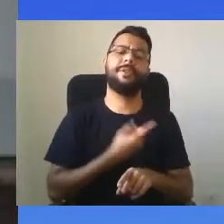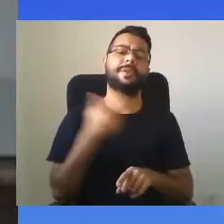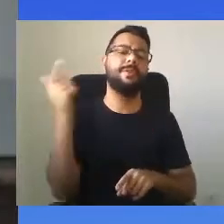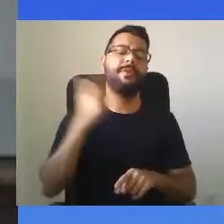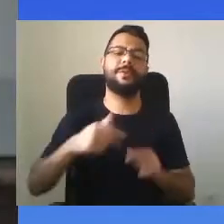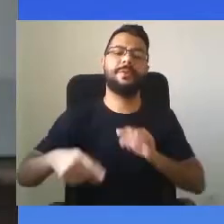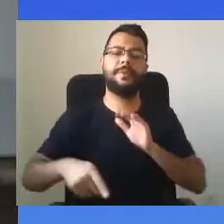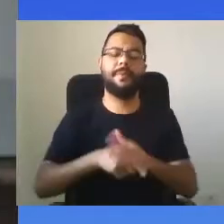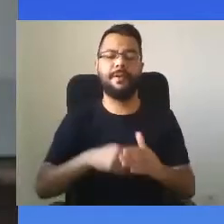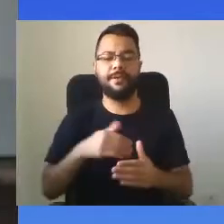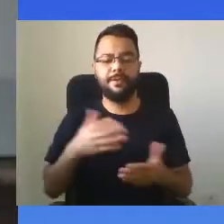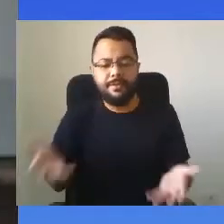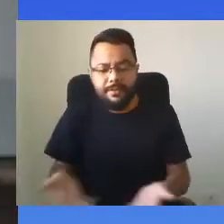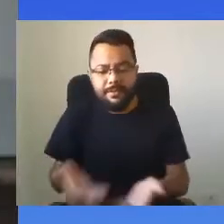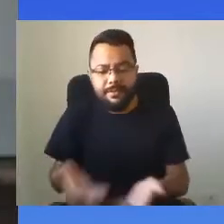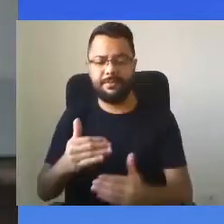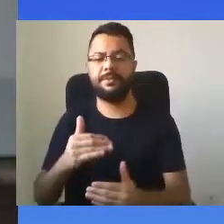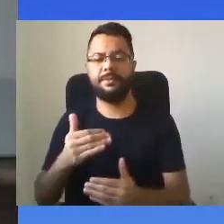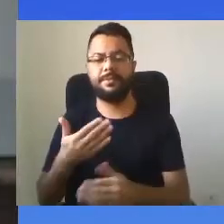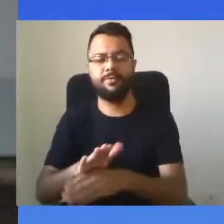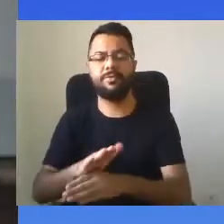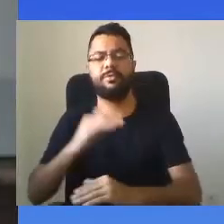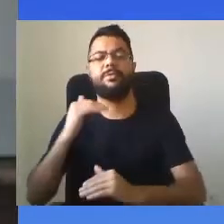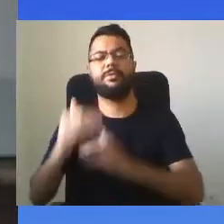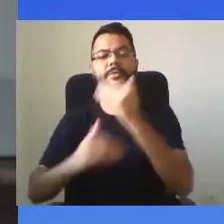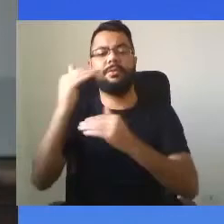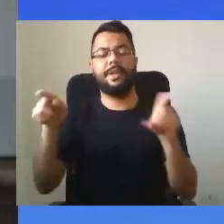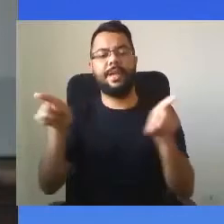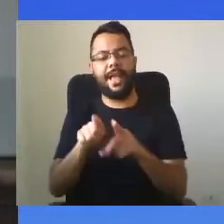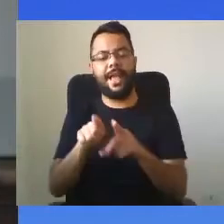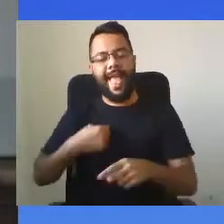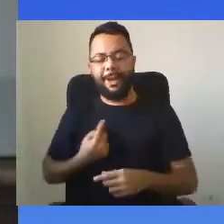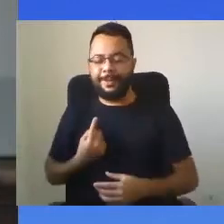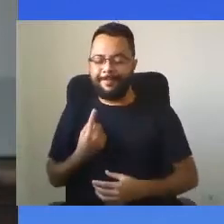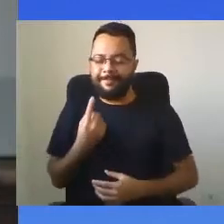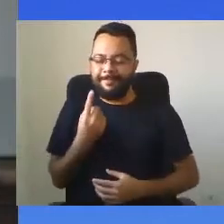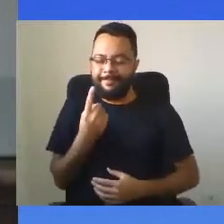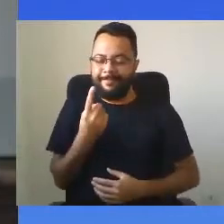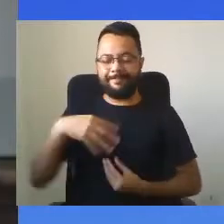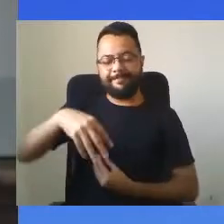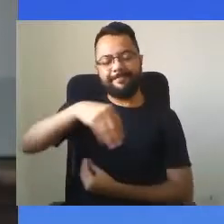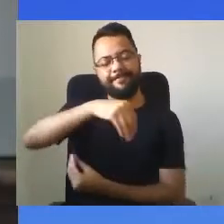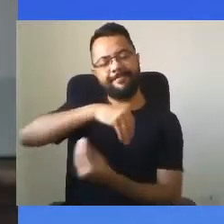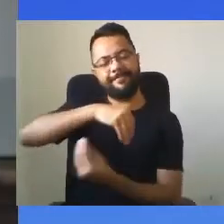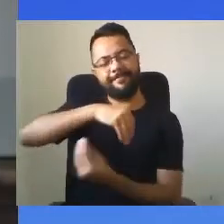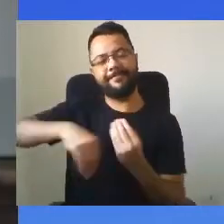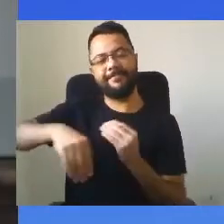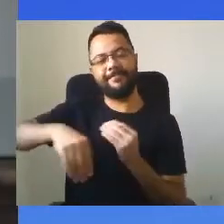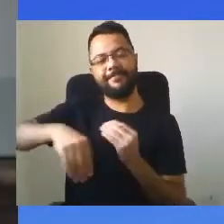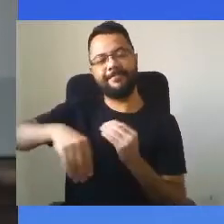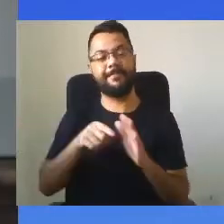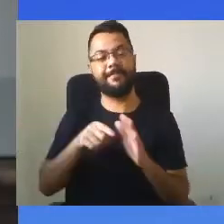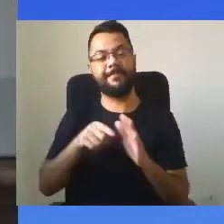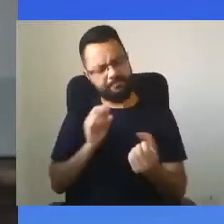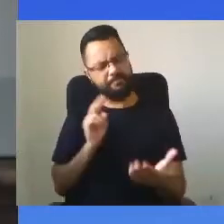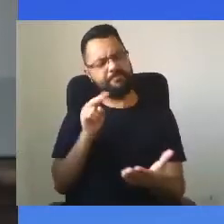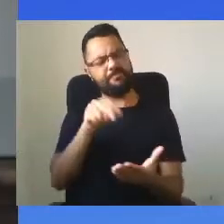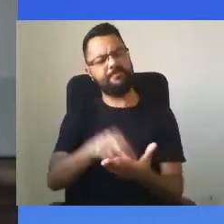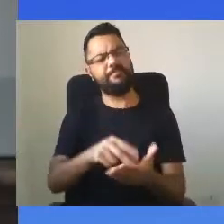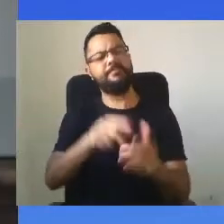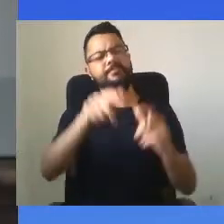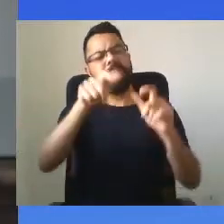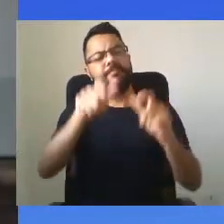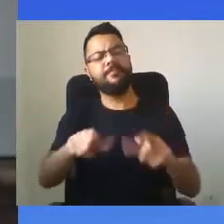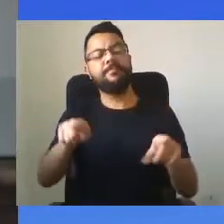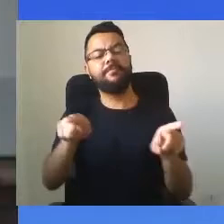desenvolvimento. Isso é o me envolve e que me faz estar neste lugar novamente. O desejo no fundo do meu